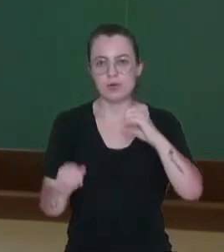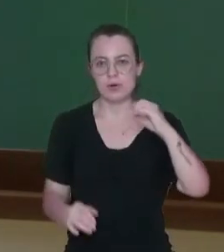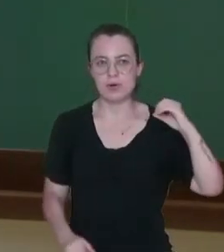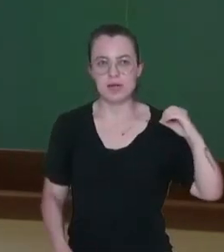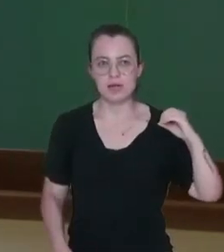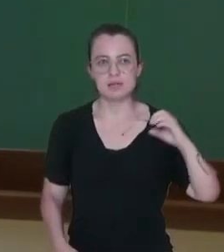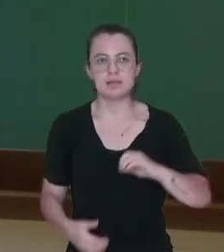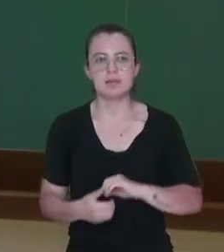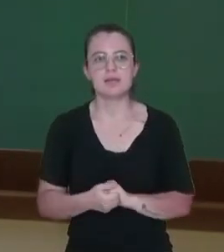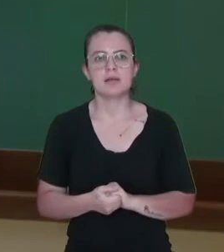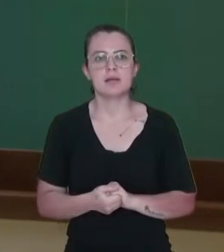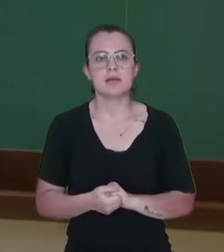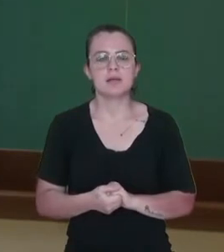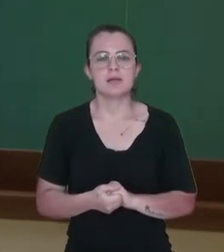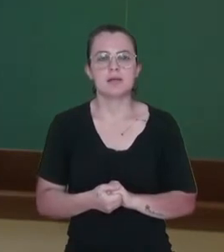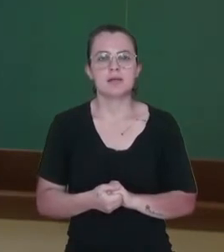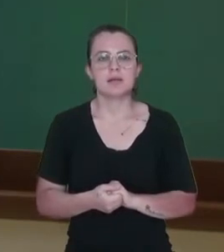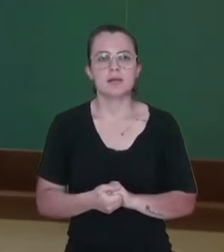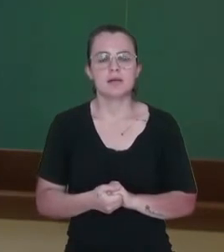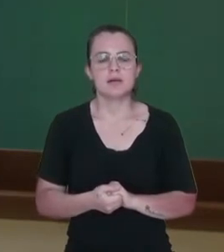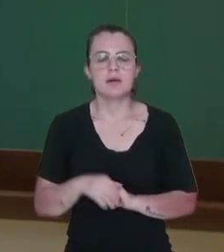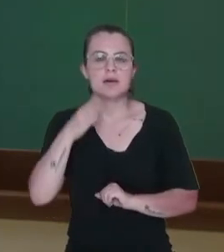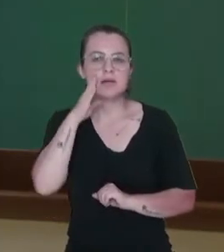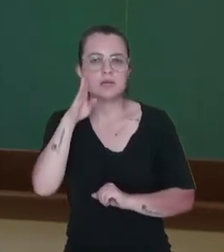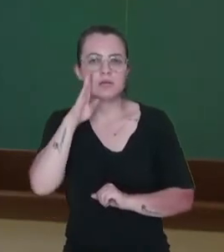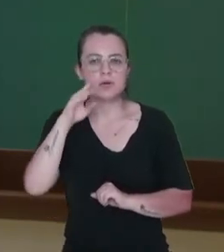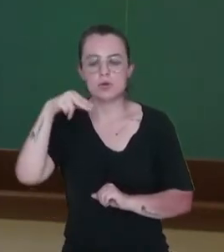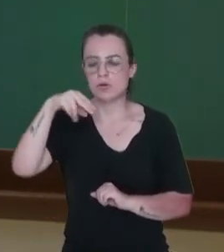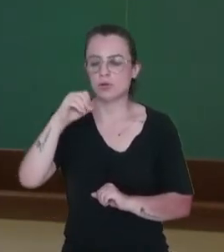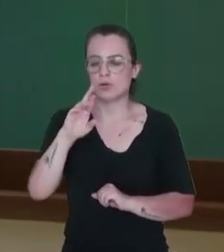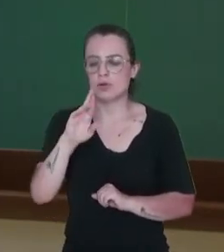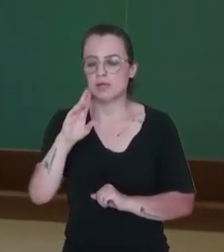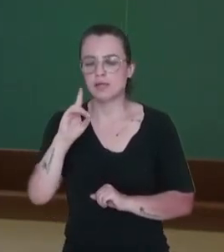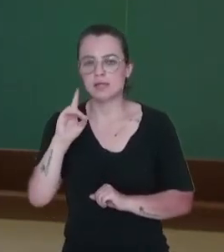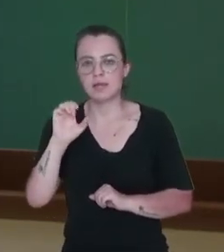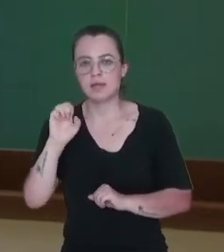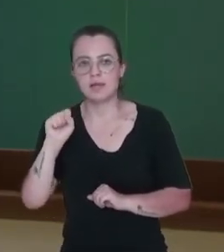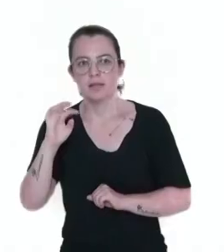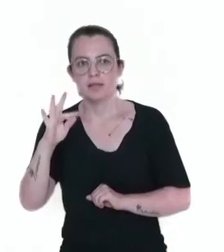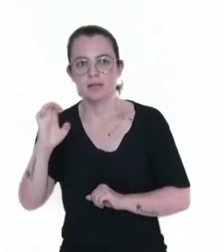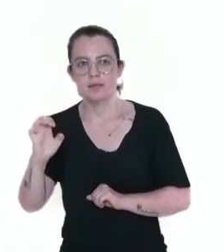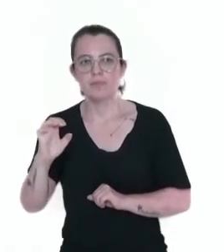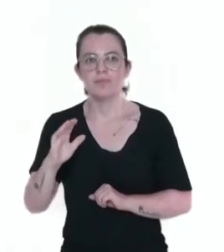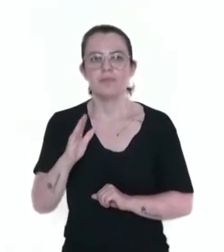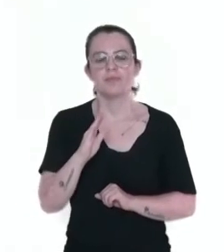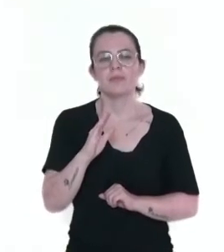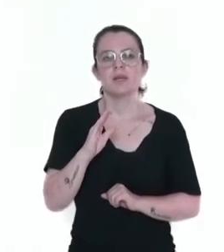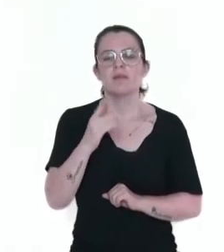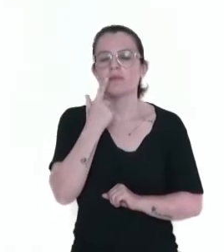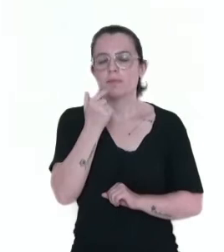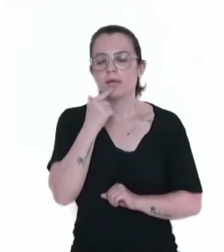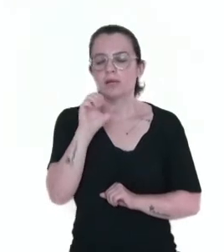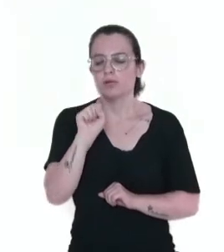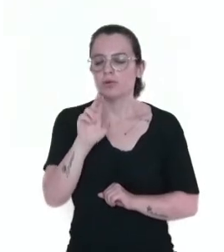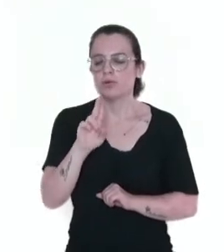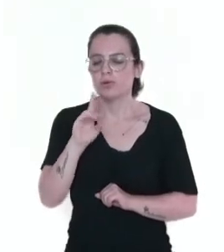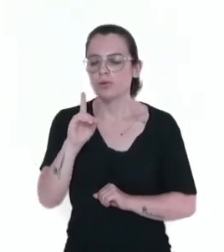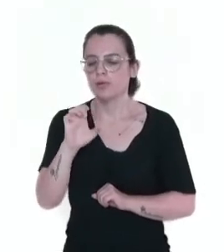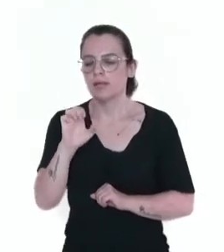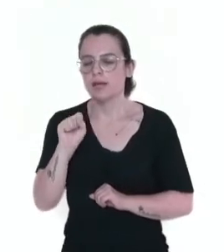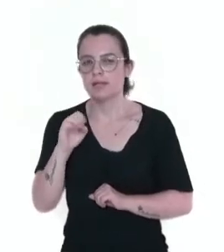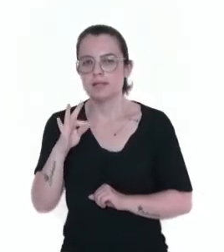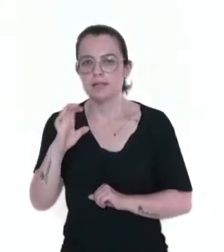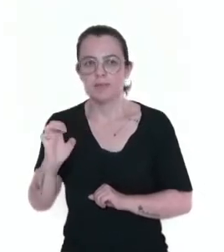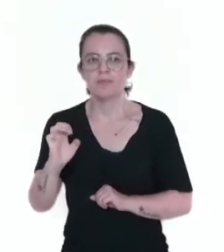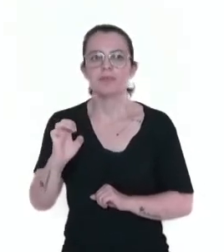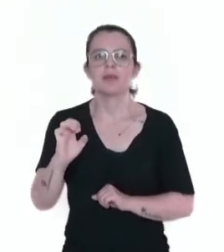rosa, em azul o nordeste, em vermelho o sudeste e em amarelo o sul.